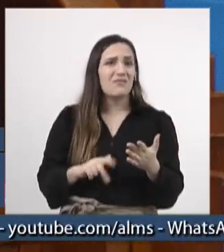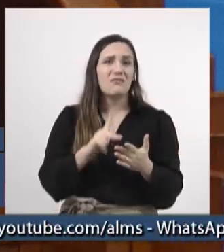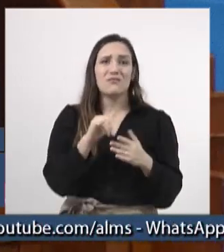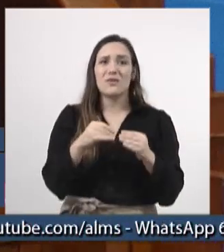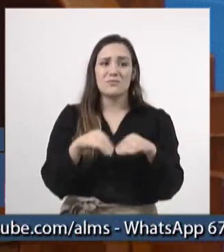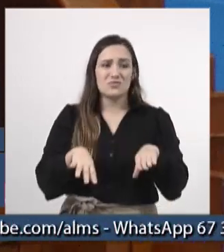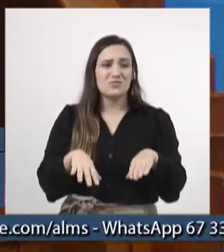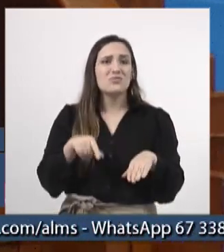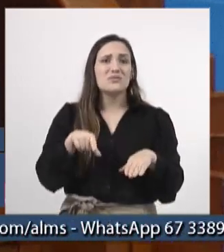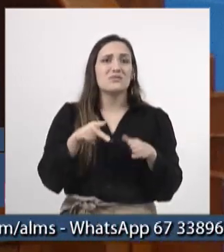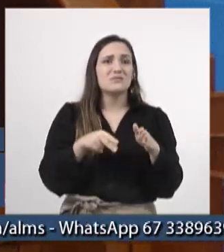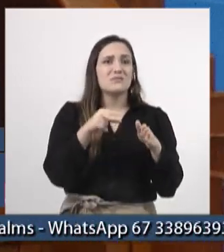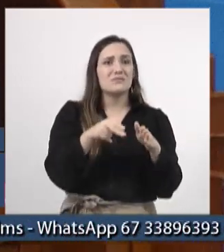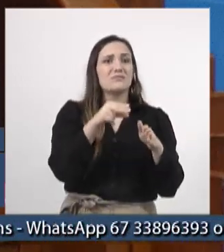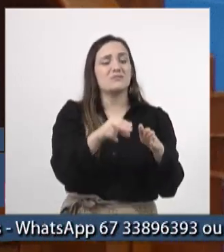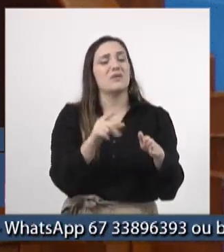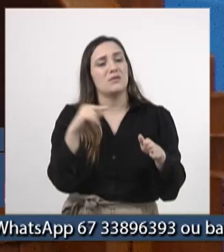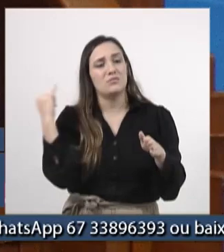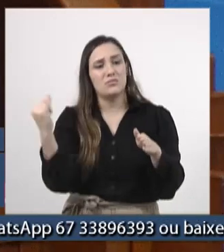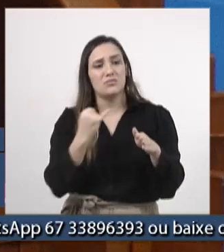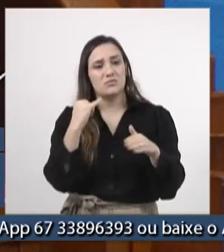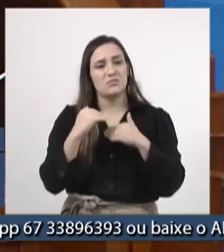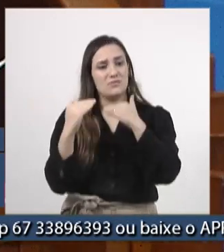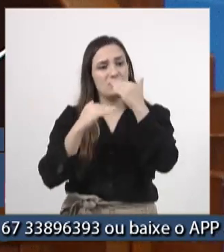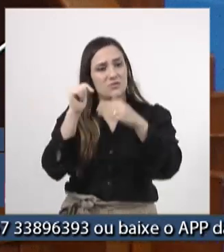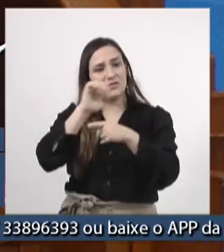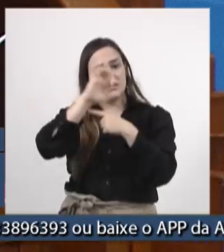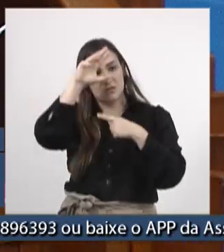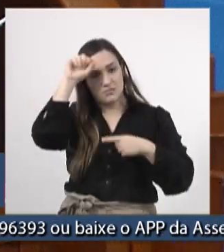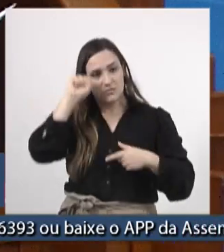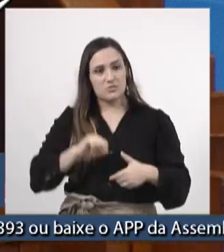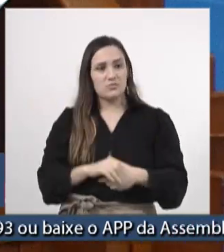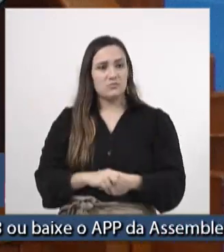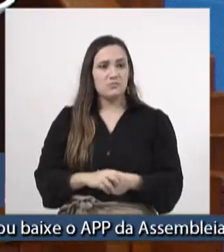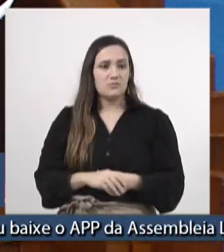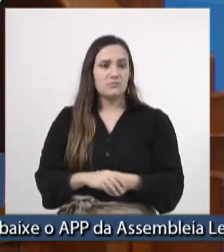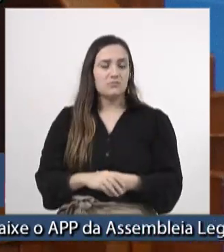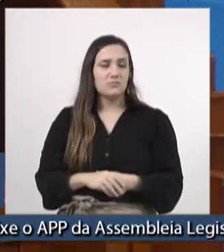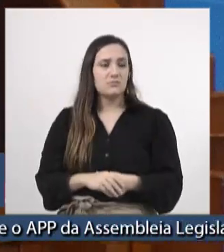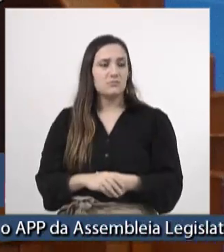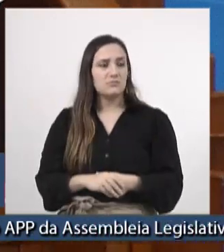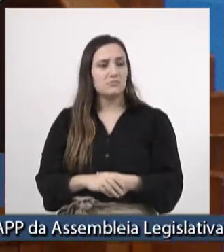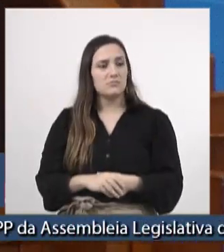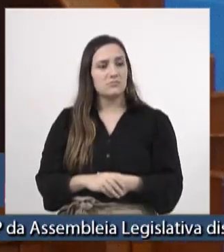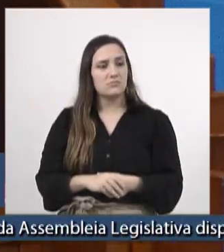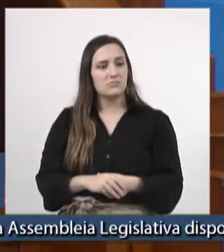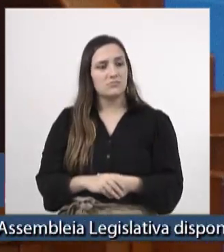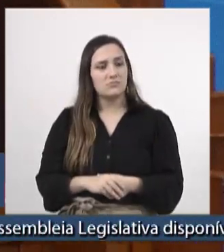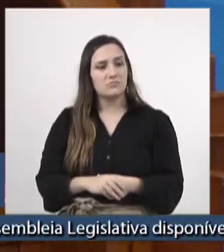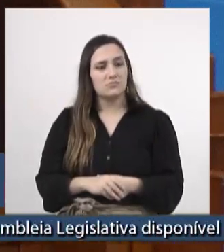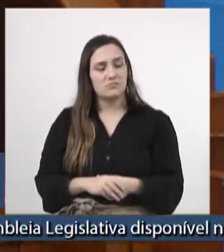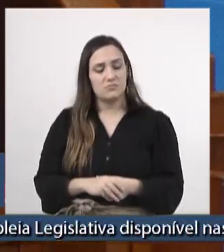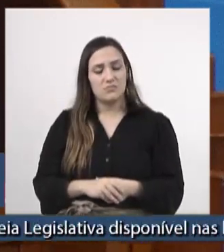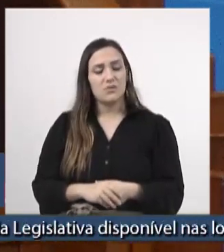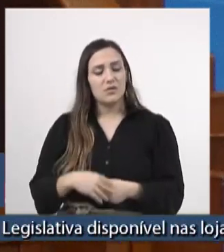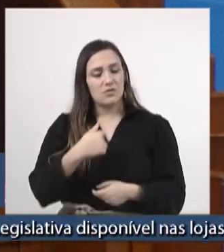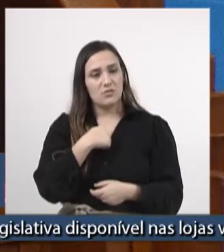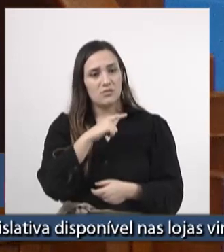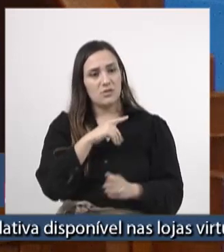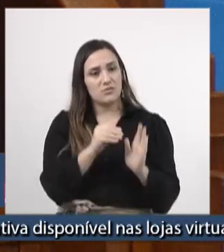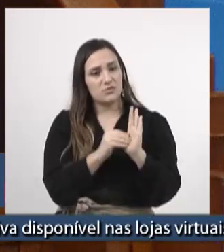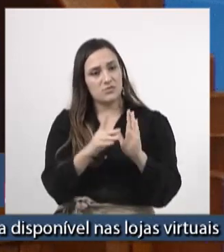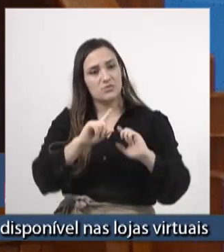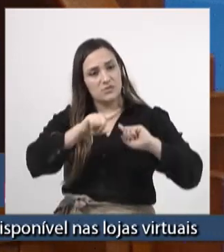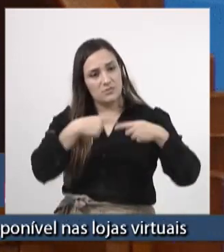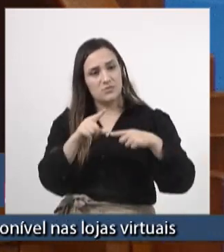importante para o desenvolvimento do nosso Estado. Então, trago aqui uma indicação, senhor presidente, e depois consulto